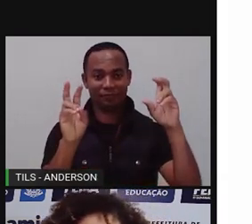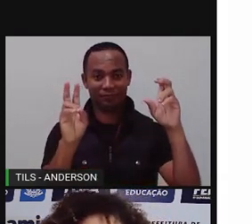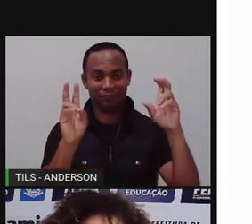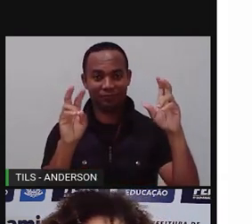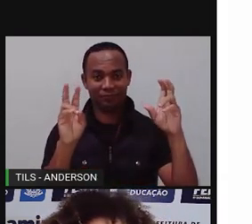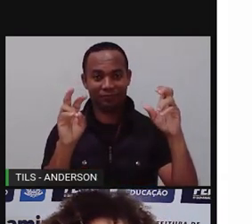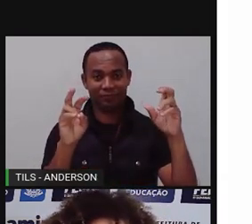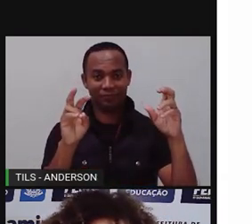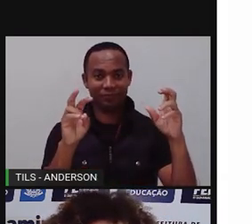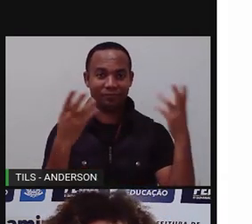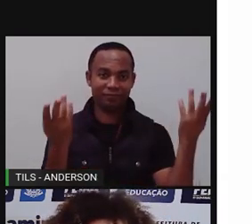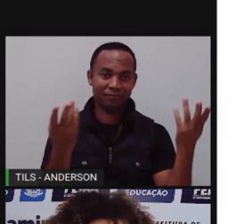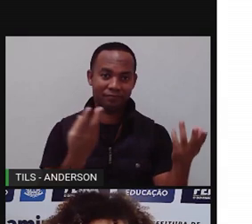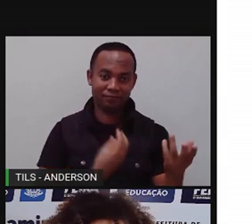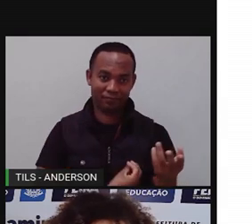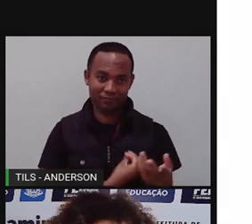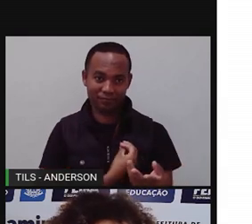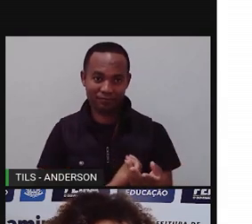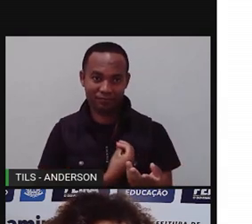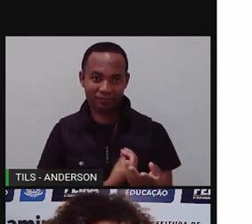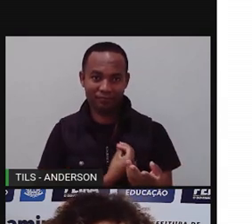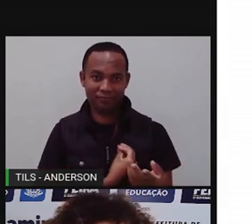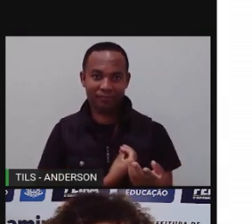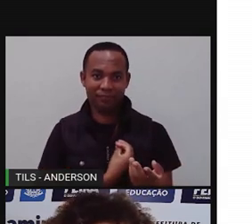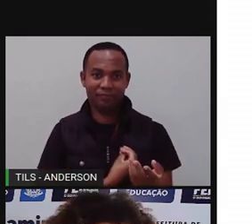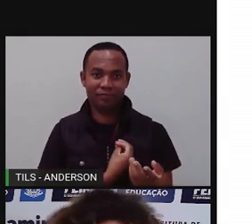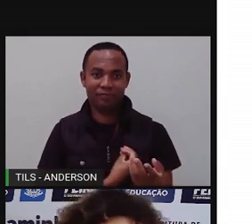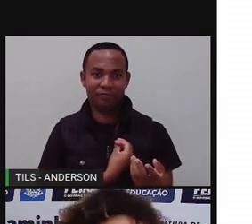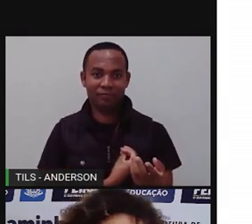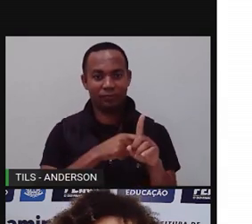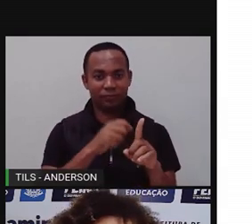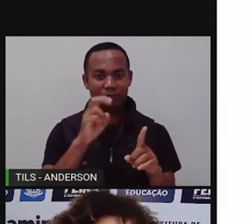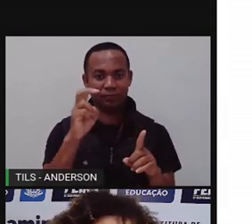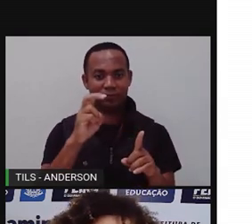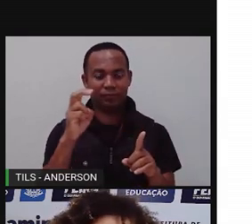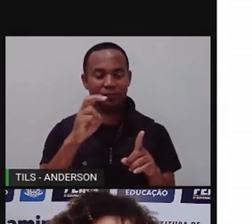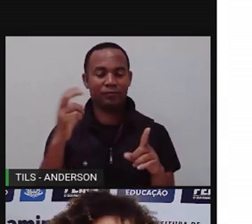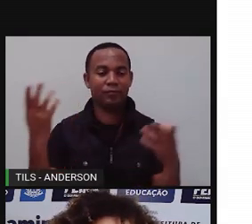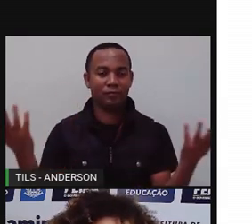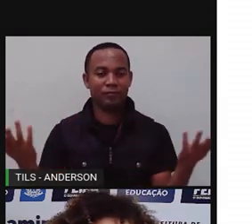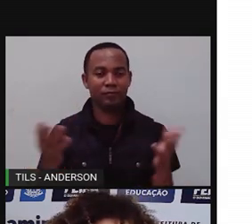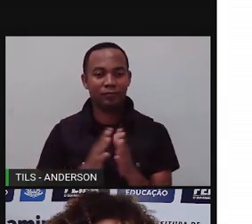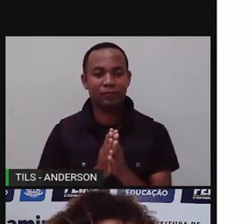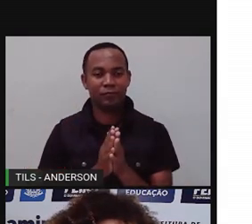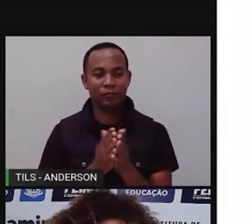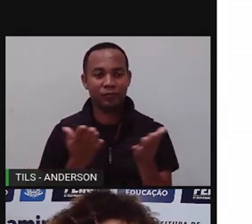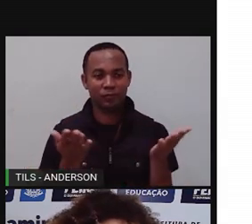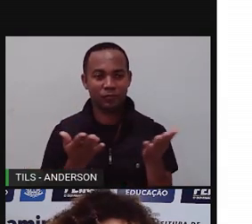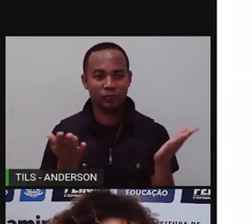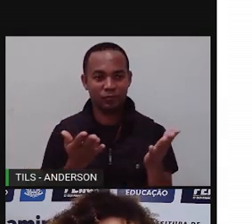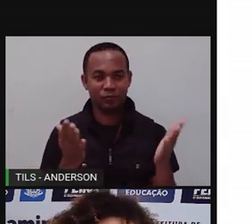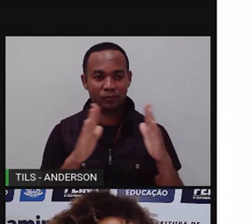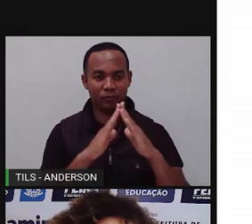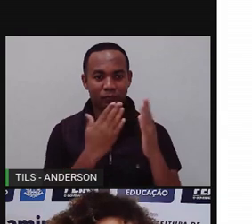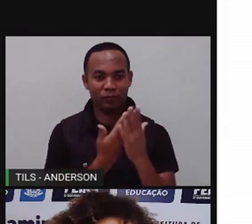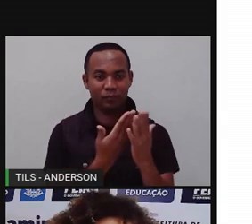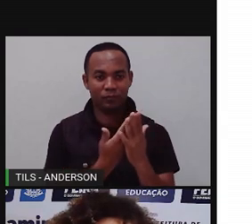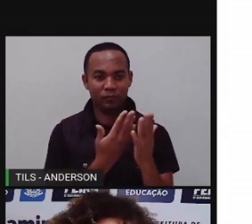né? Seres vivos. Nossa aula de número 46, área de conhecimento interdisciplinar,